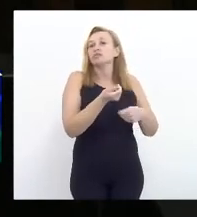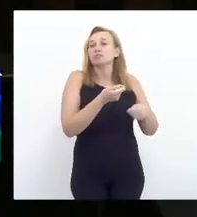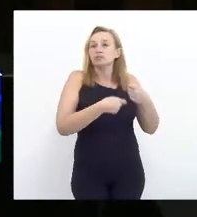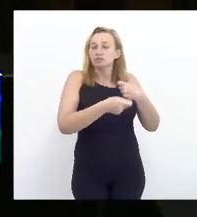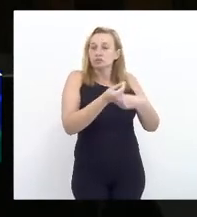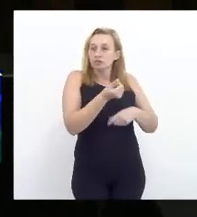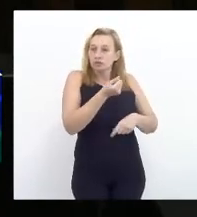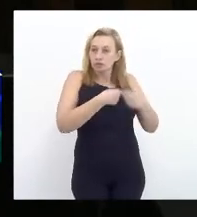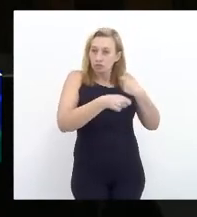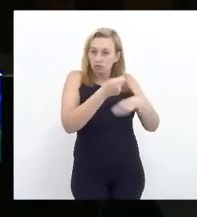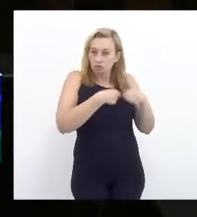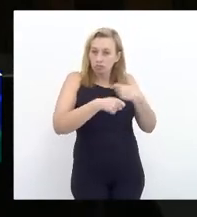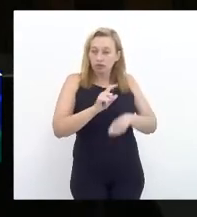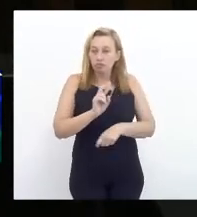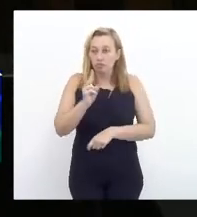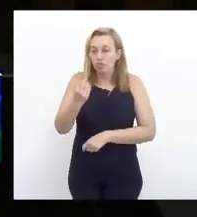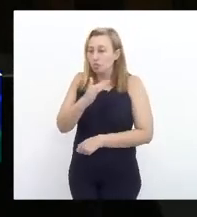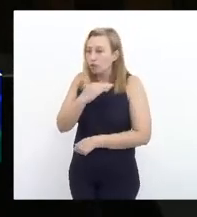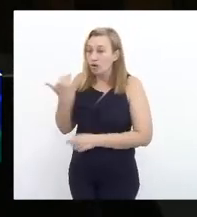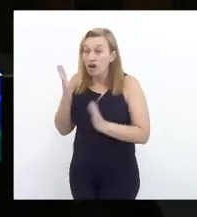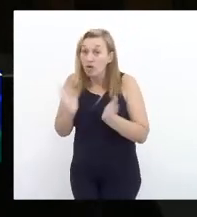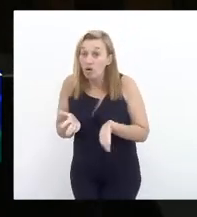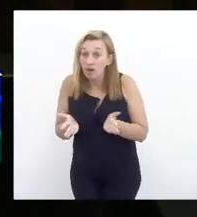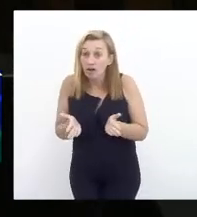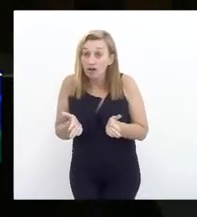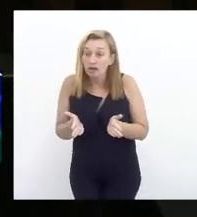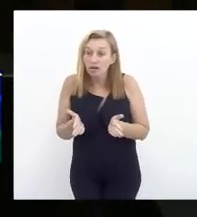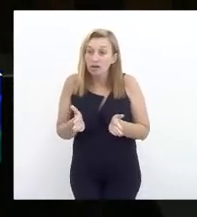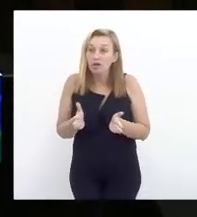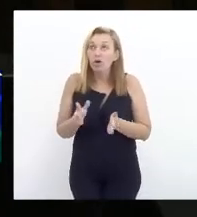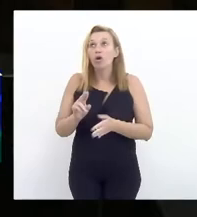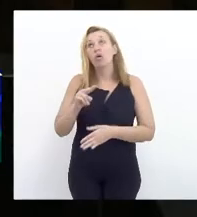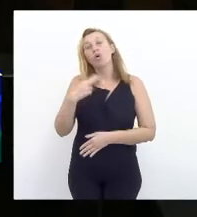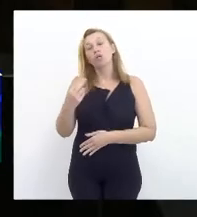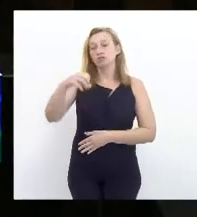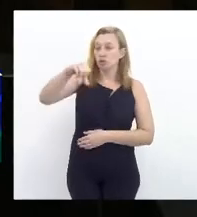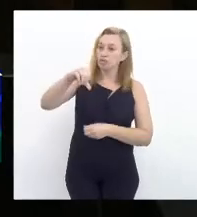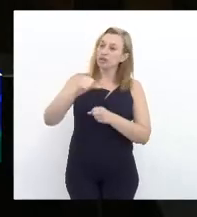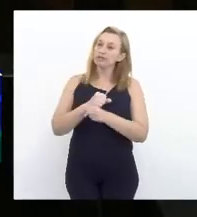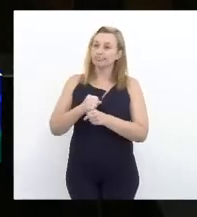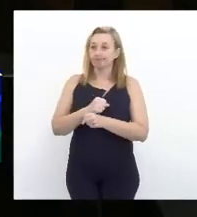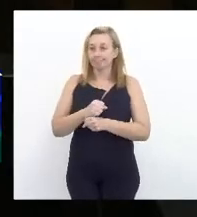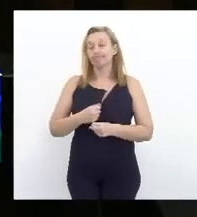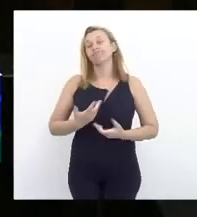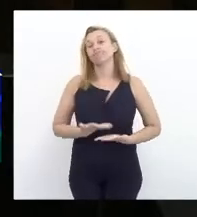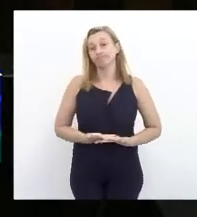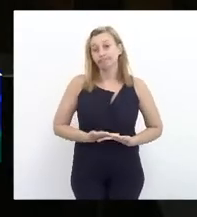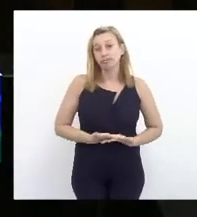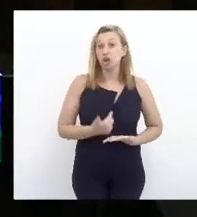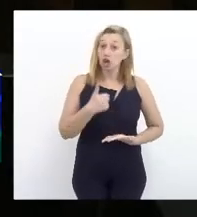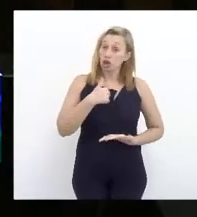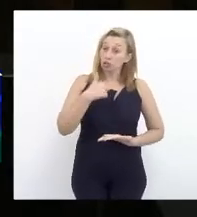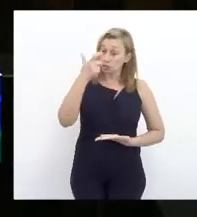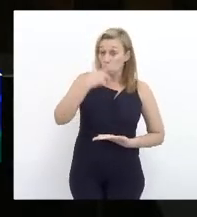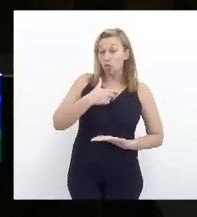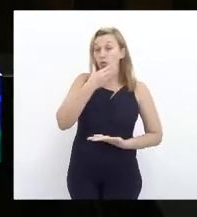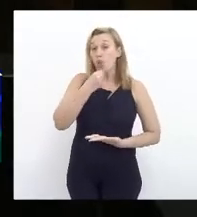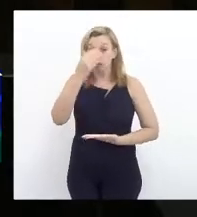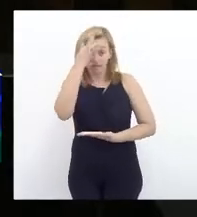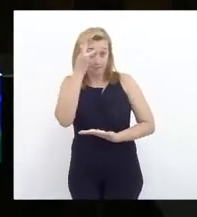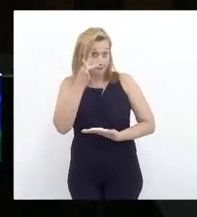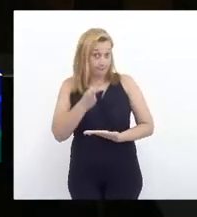morrer já, ou morrer daqui a nove anos. Como eu sou um homem de fé,